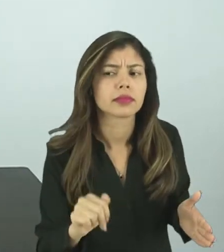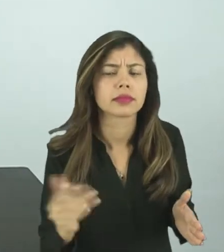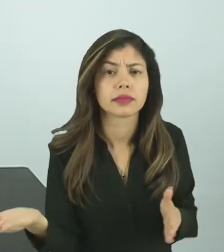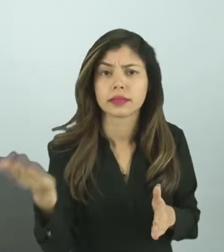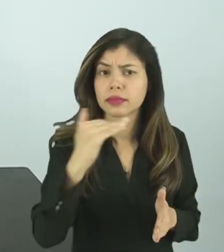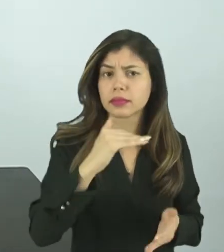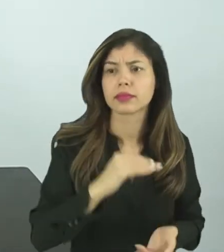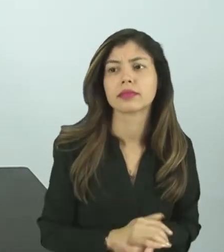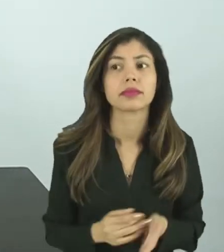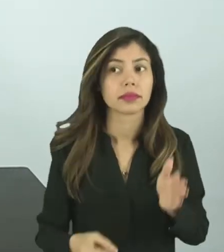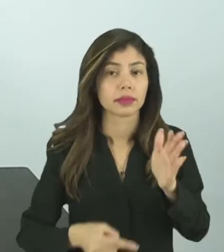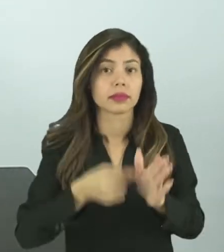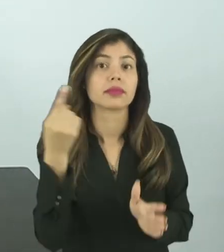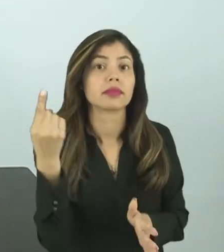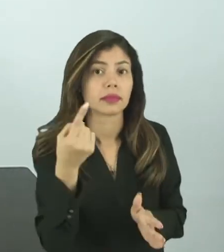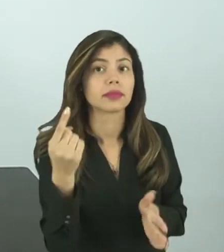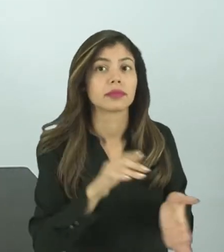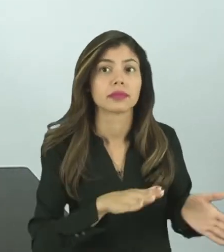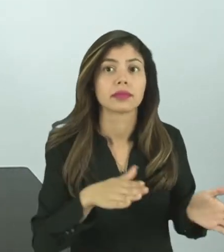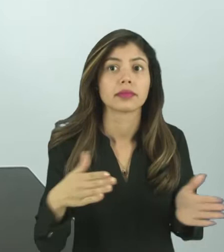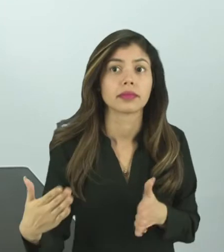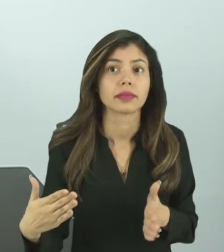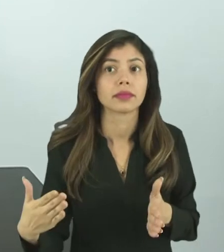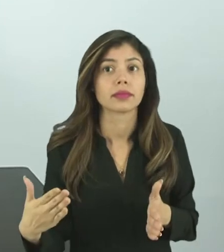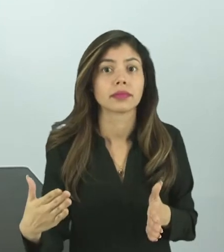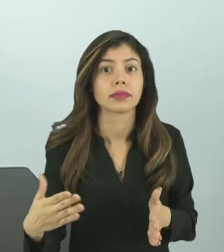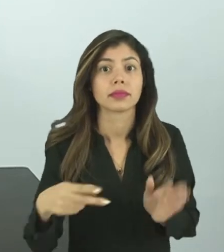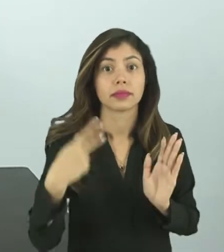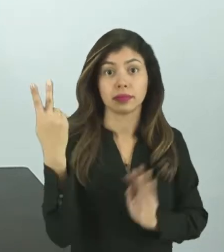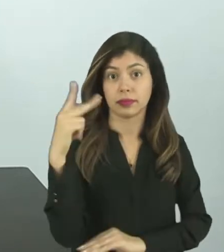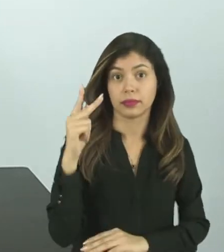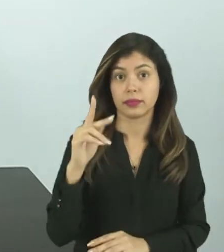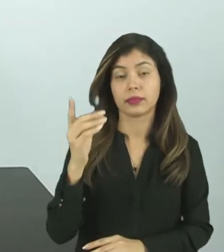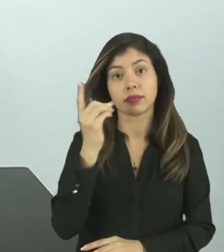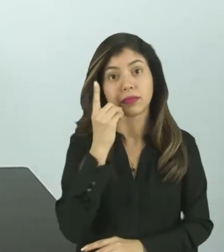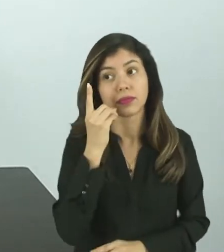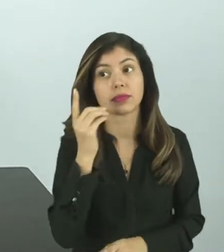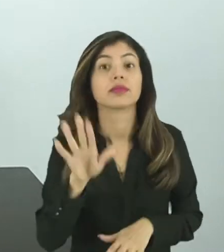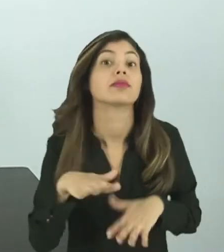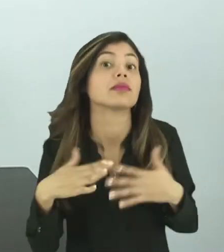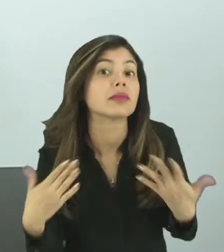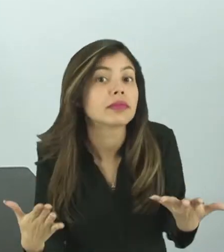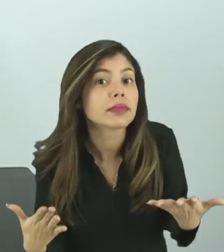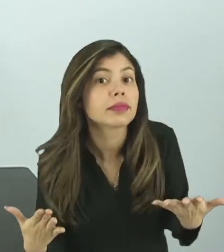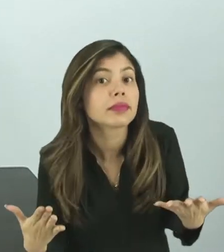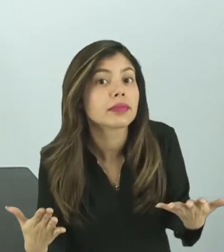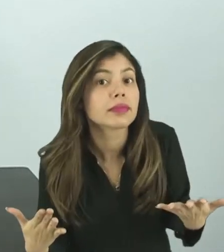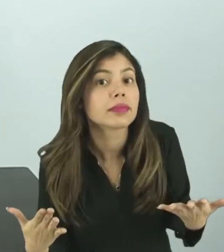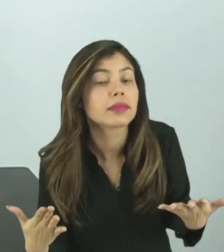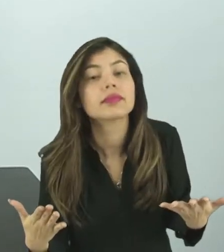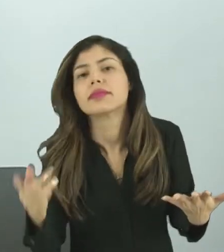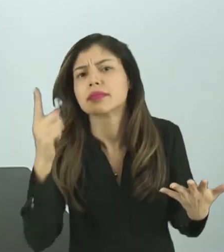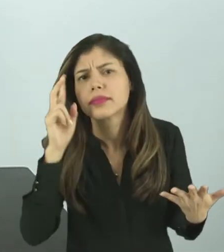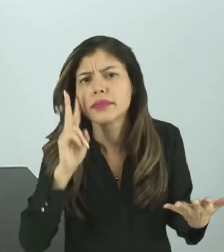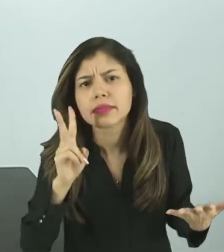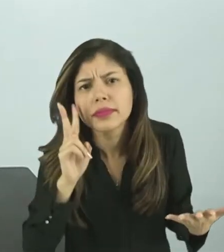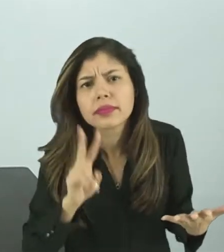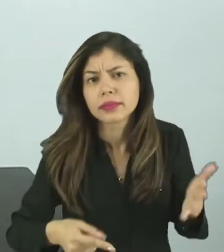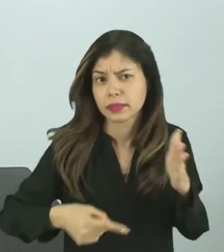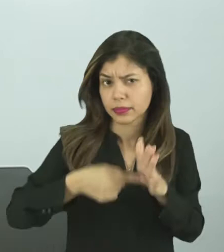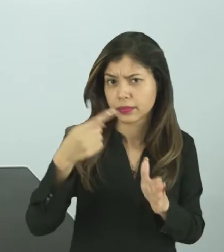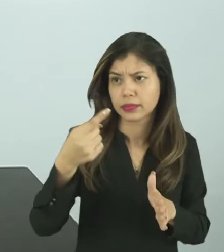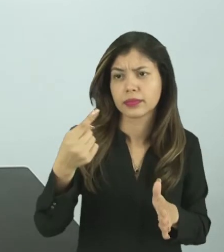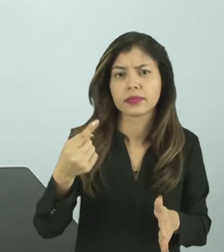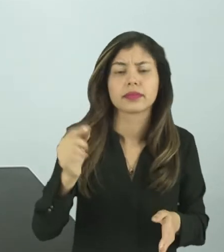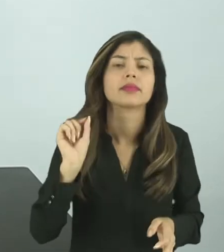vamos lá. A primeira parte, o primeiro período do dia, qual é mesmo? Vocês lembram? O primeiro período do